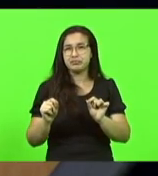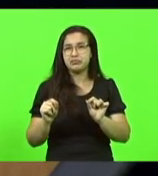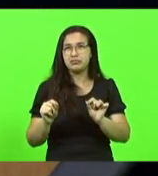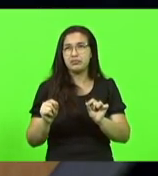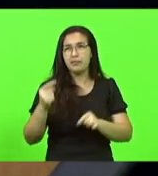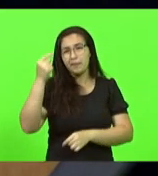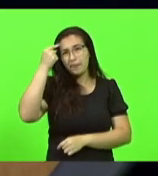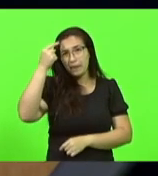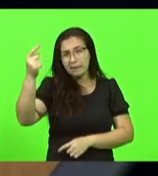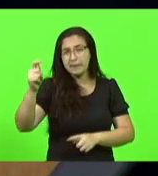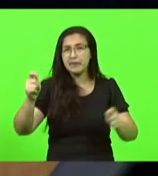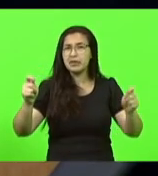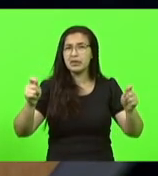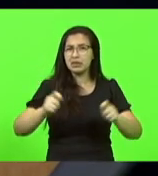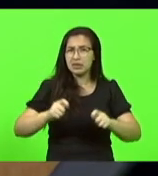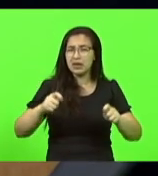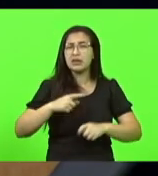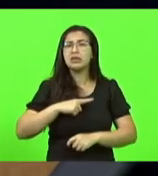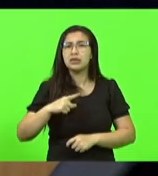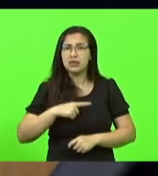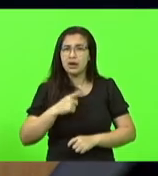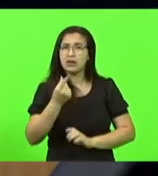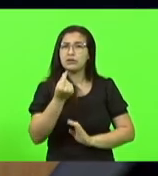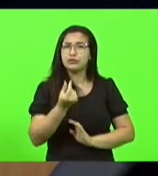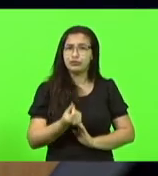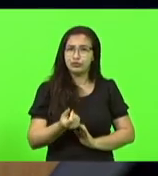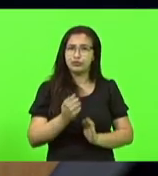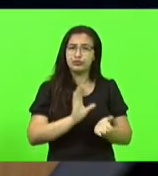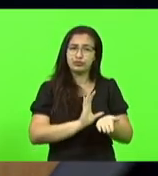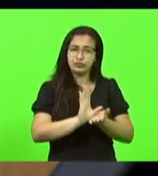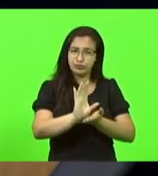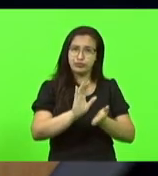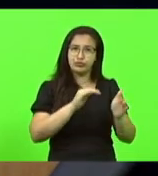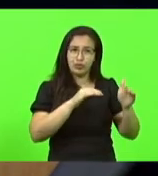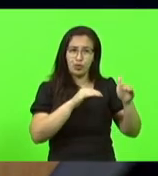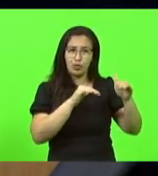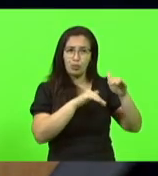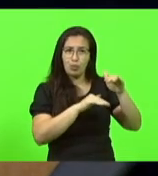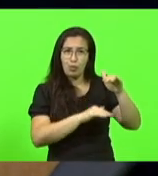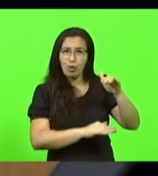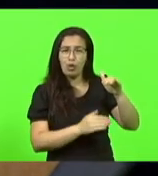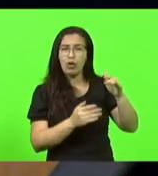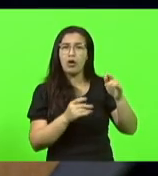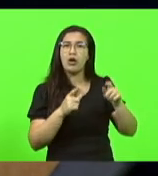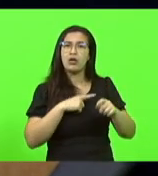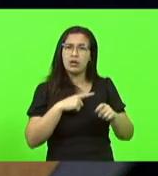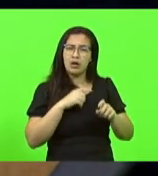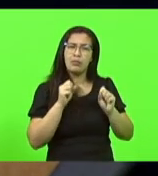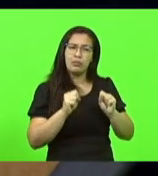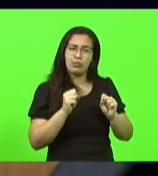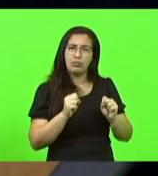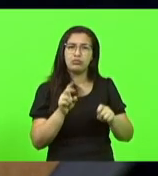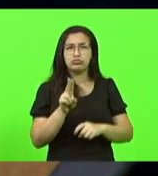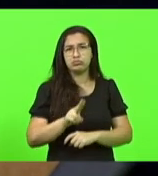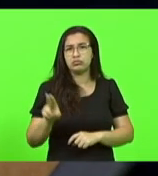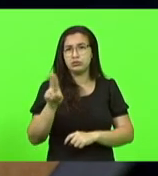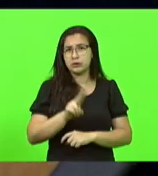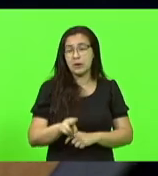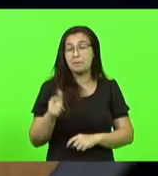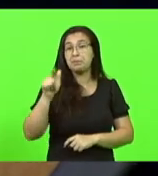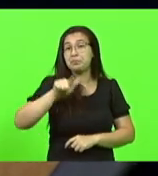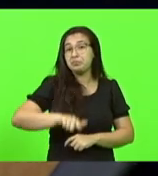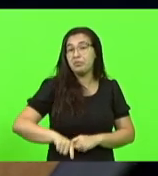disponibilidade de recursos para isso, inclusive além dos recursos já consignados na proposta